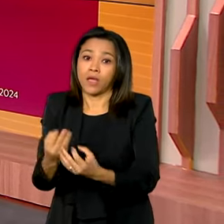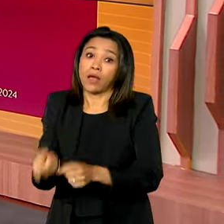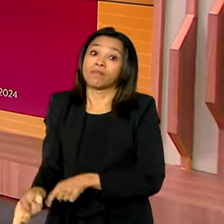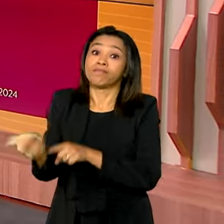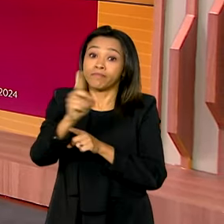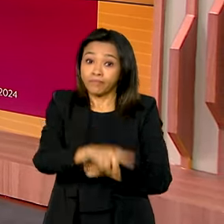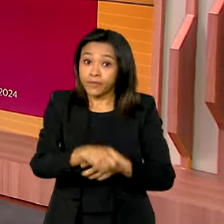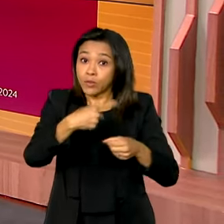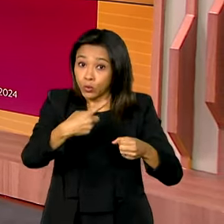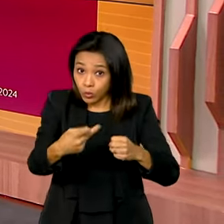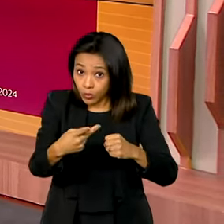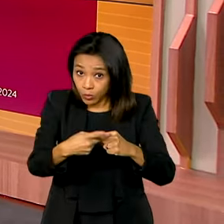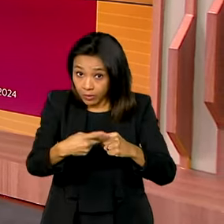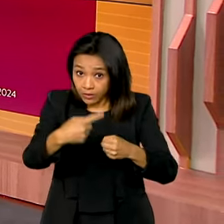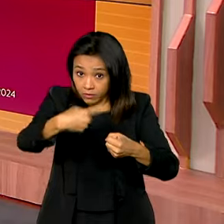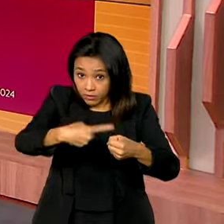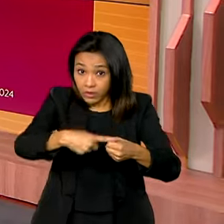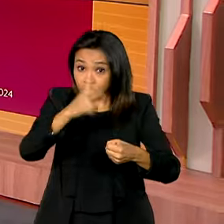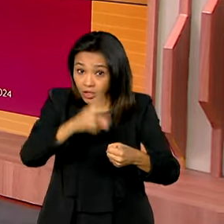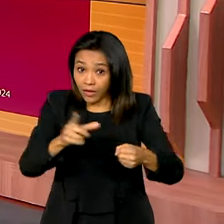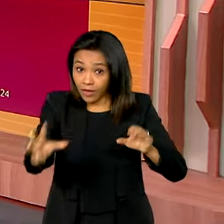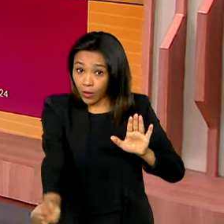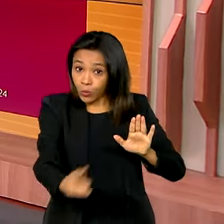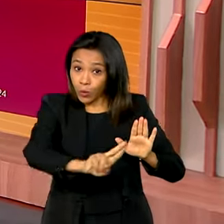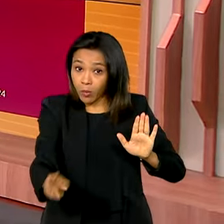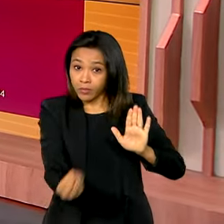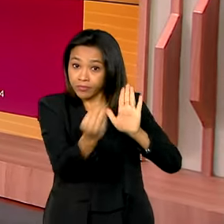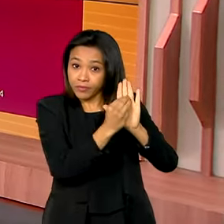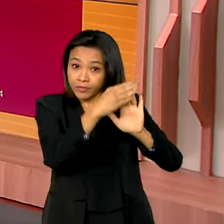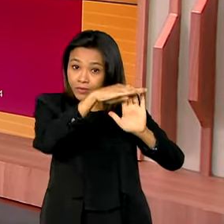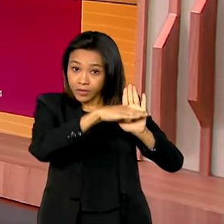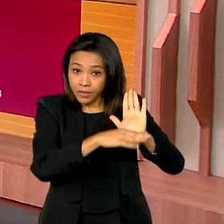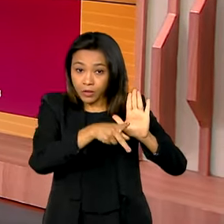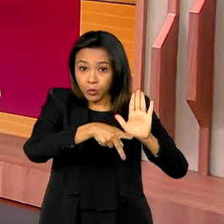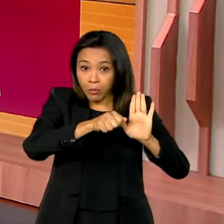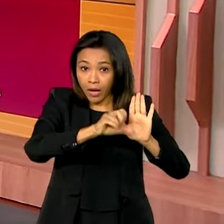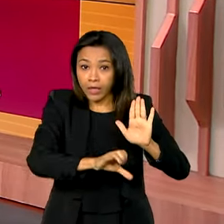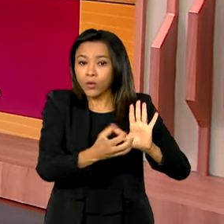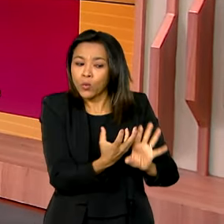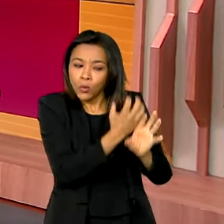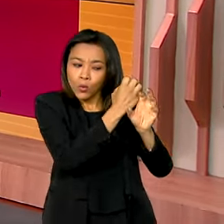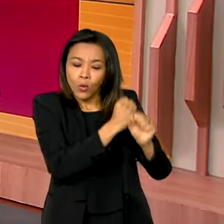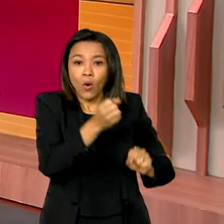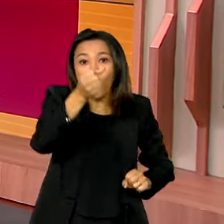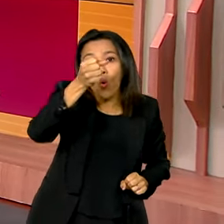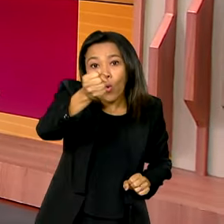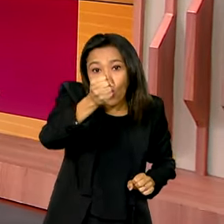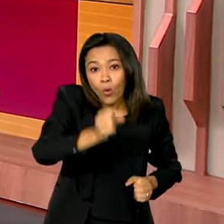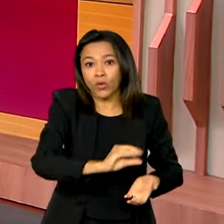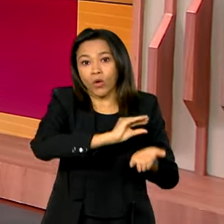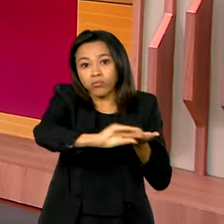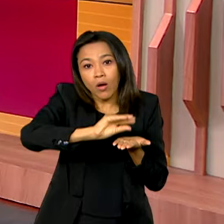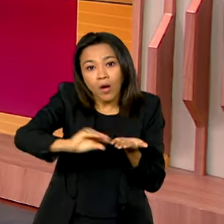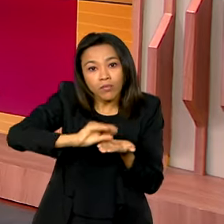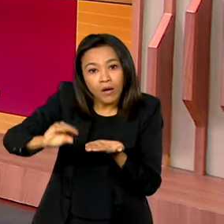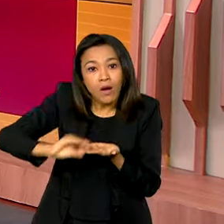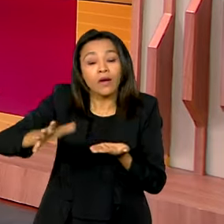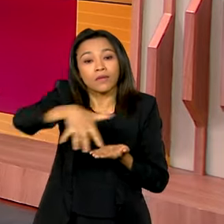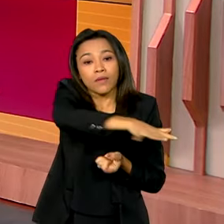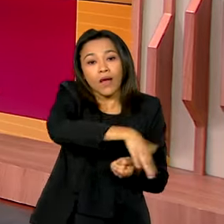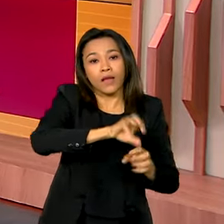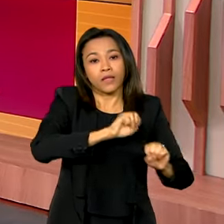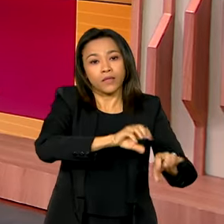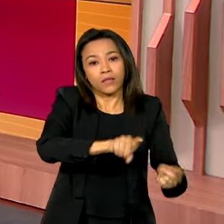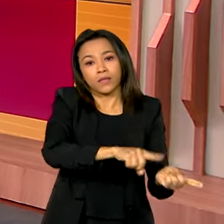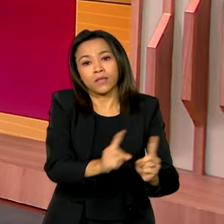município também foi incluído no PAC Seleções, com oito empreendimentos. Estão previstas obras nas áreas de educação,